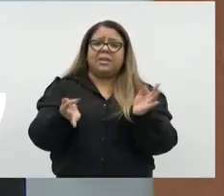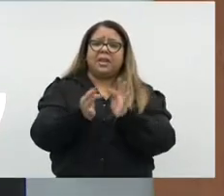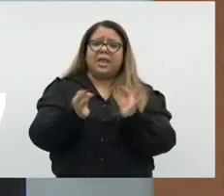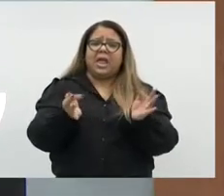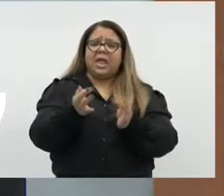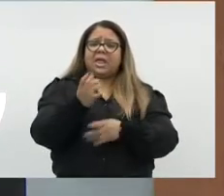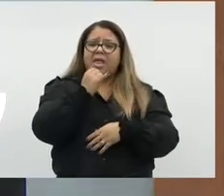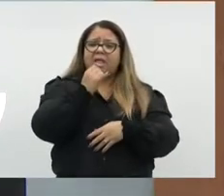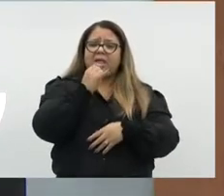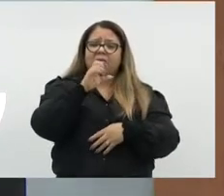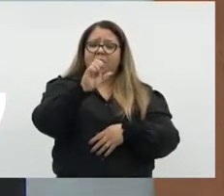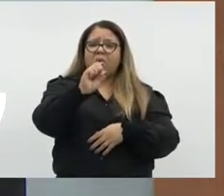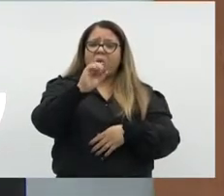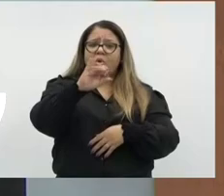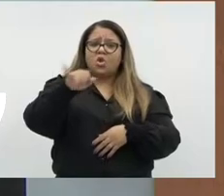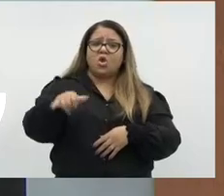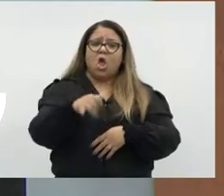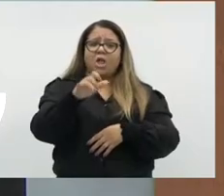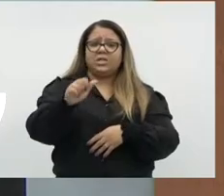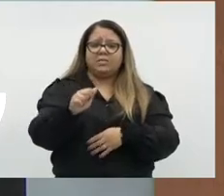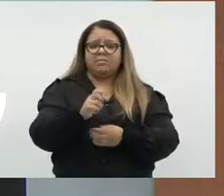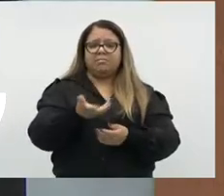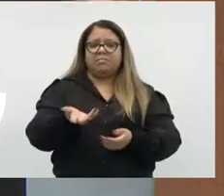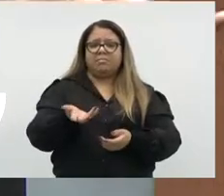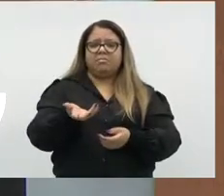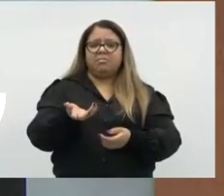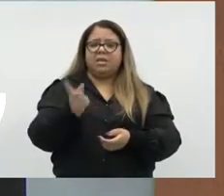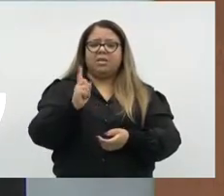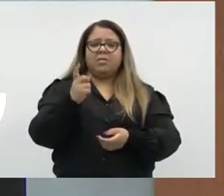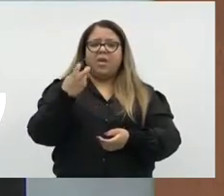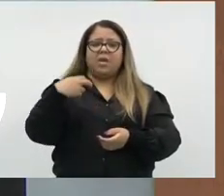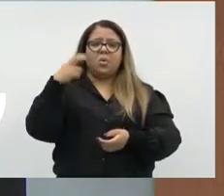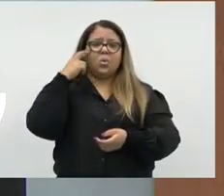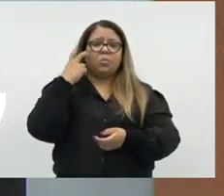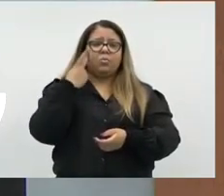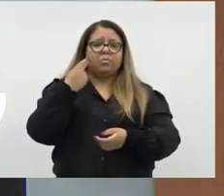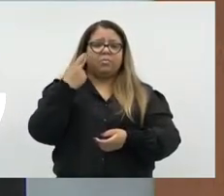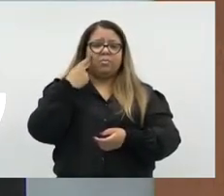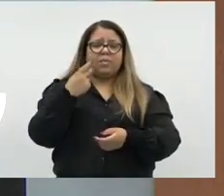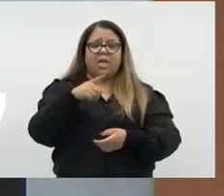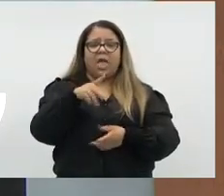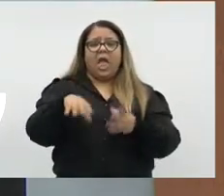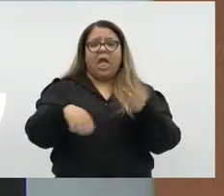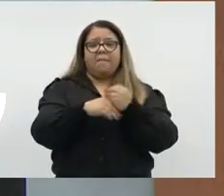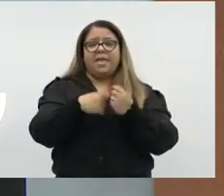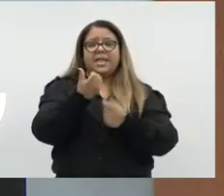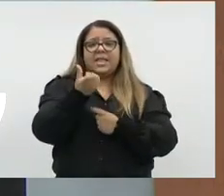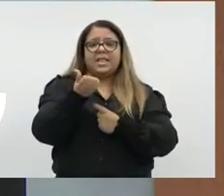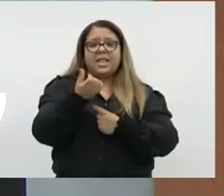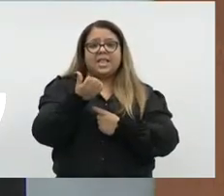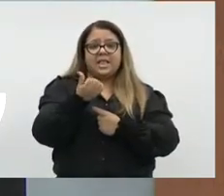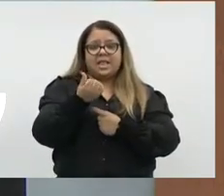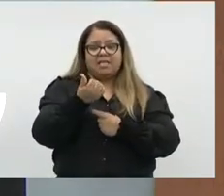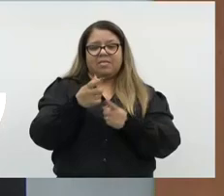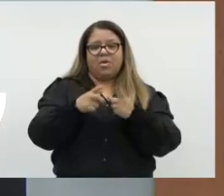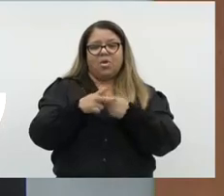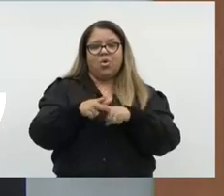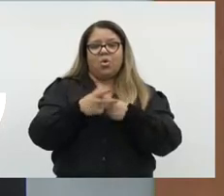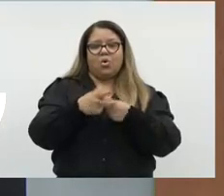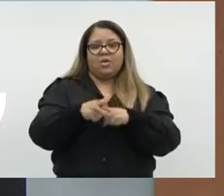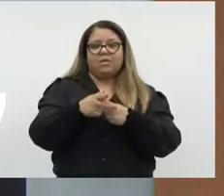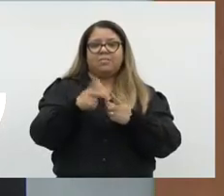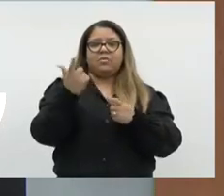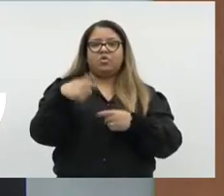de soja, que não é cultura perene. A emenda 16 tenta corrigir isso, mas mantém a mesma